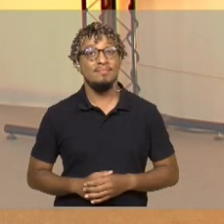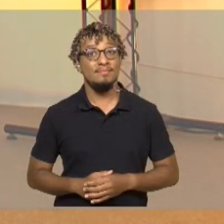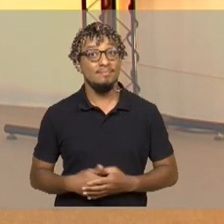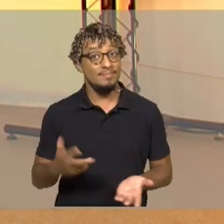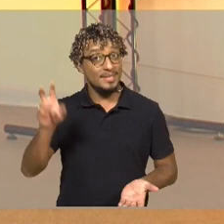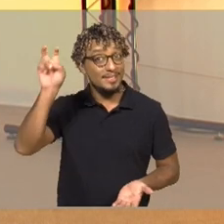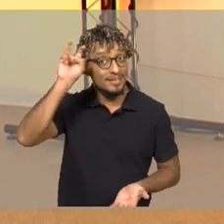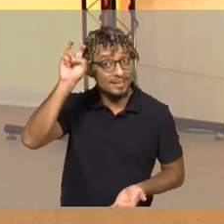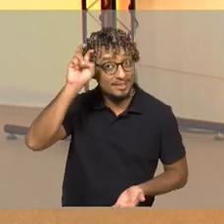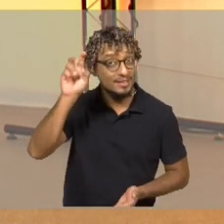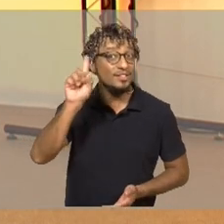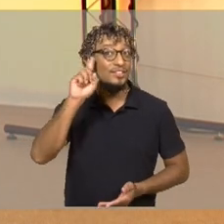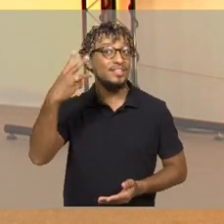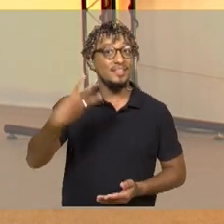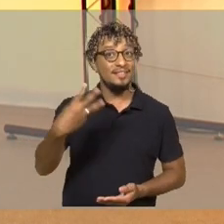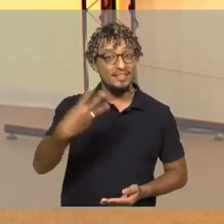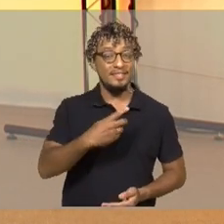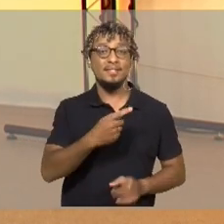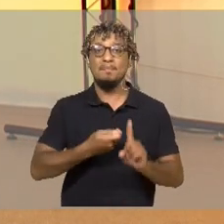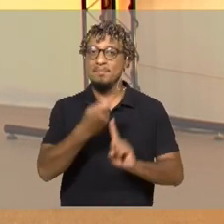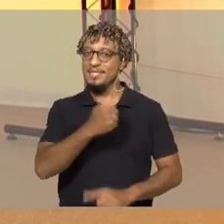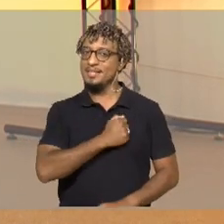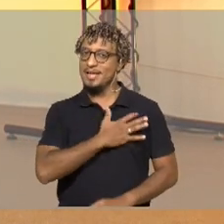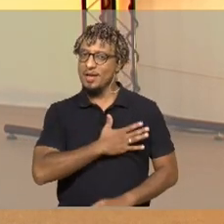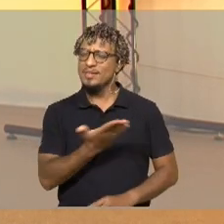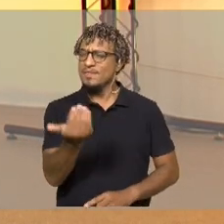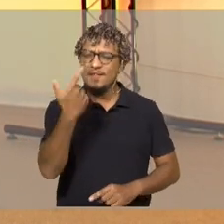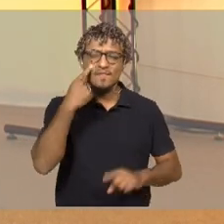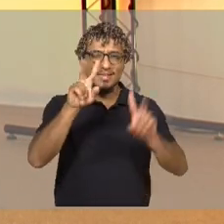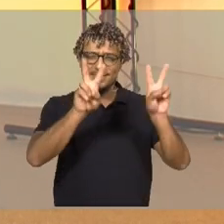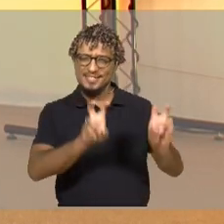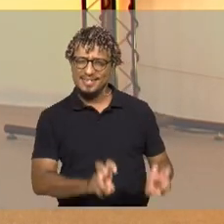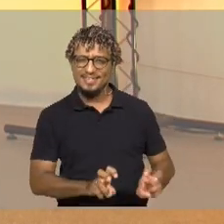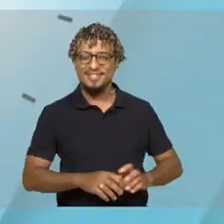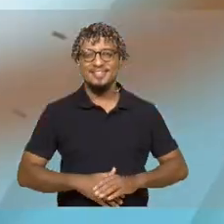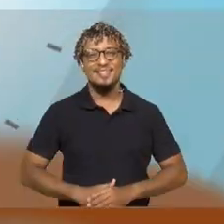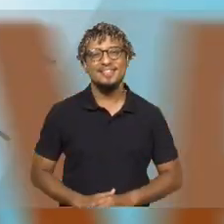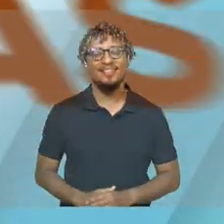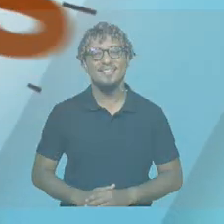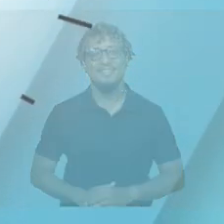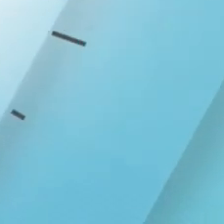Quinta-feira, 3 de agosto, vamos aos destaques de hoje com o Giro de Notícias.